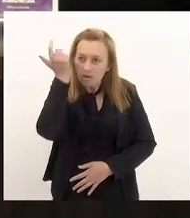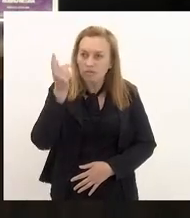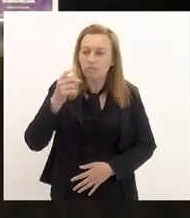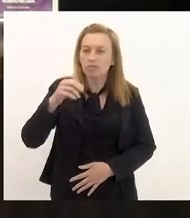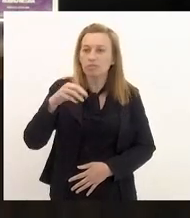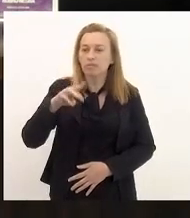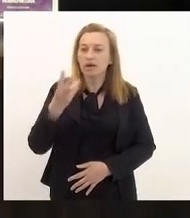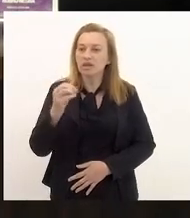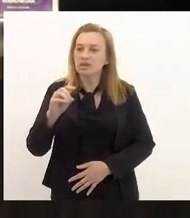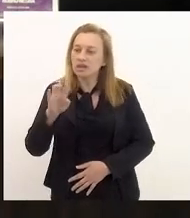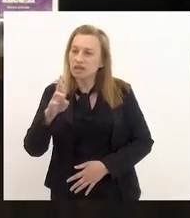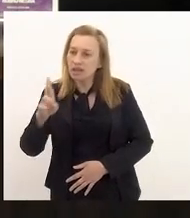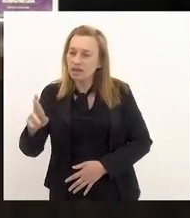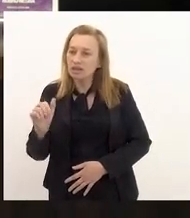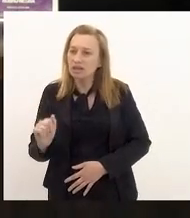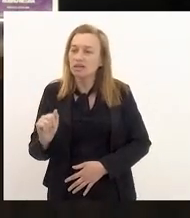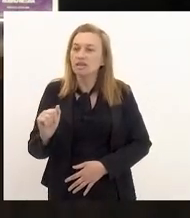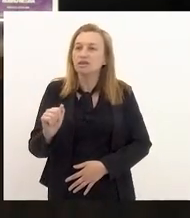Mônica,